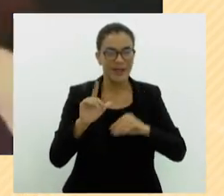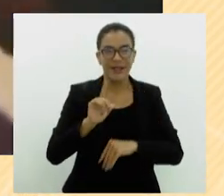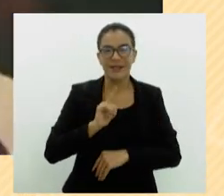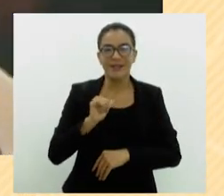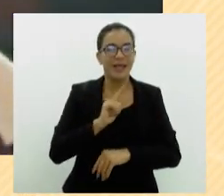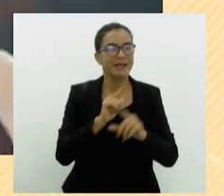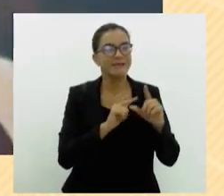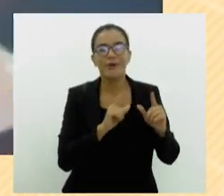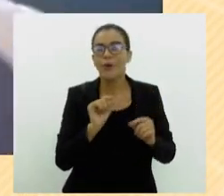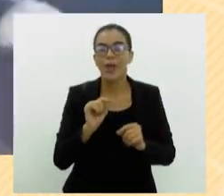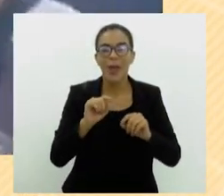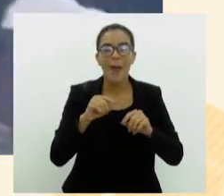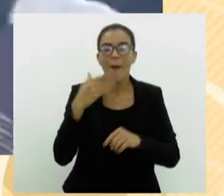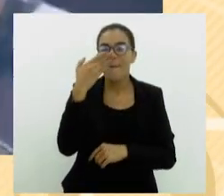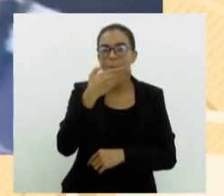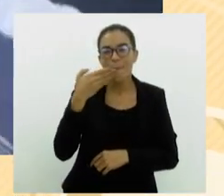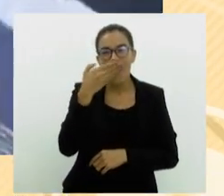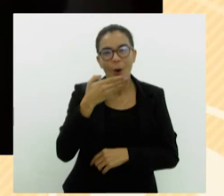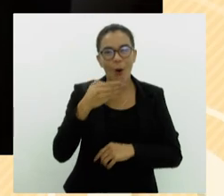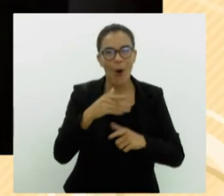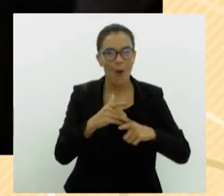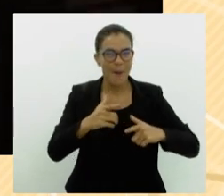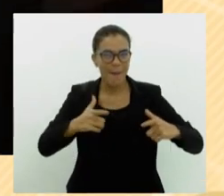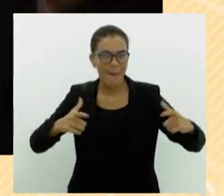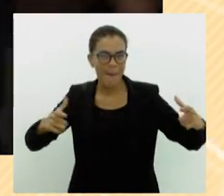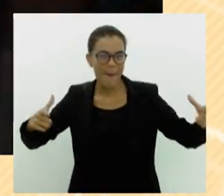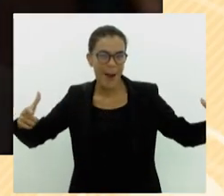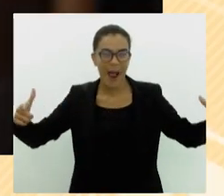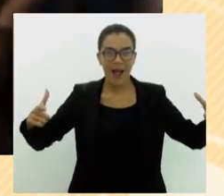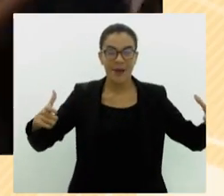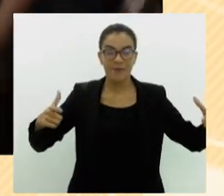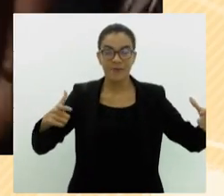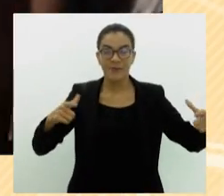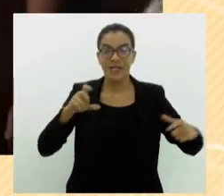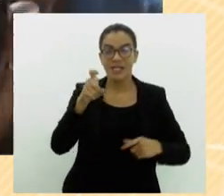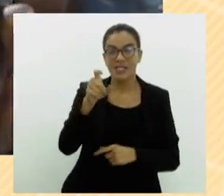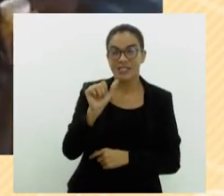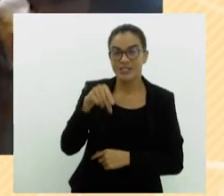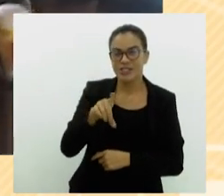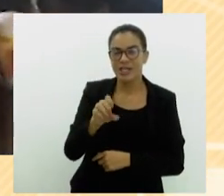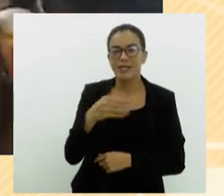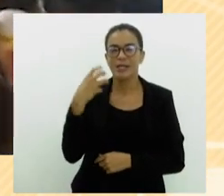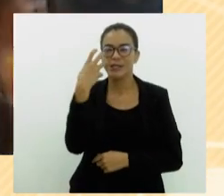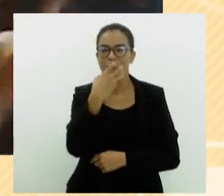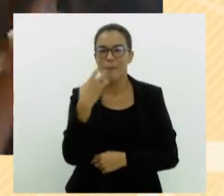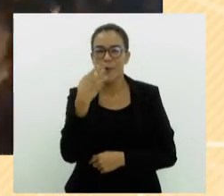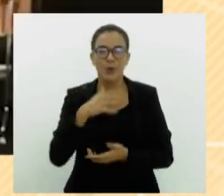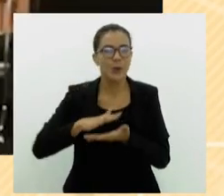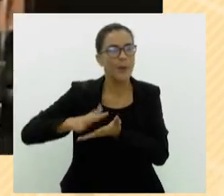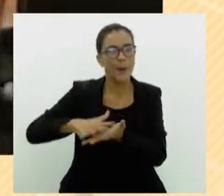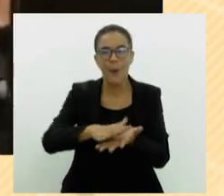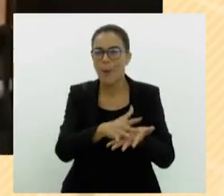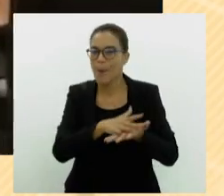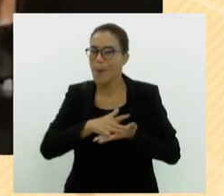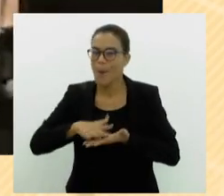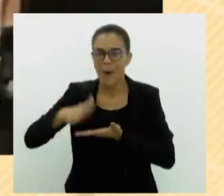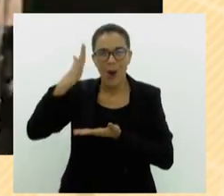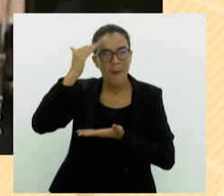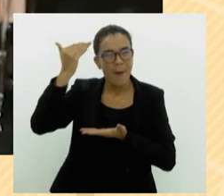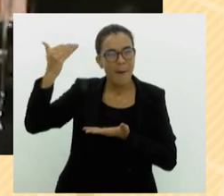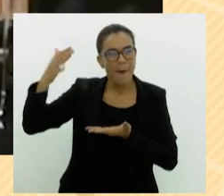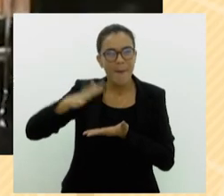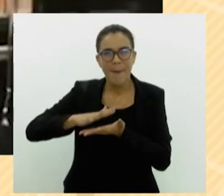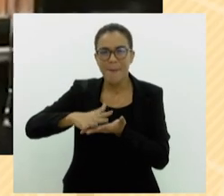tradicional bolo de 29 metros. Em seguida, Change de Pilares chega cantando muito samba e grande sucesso.